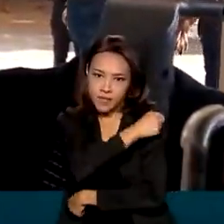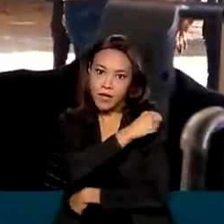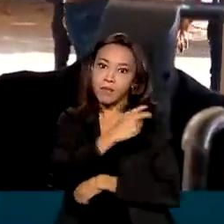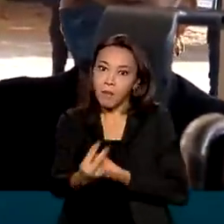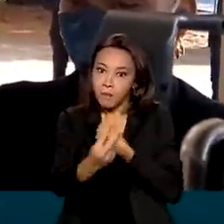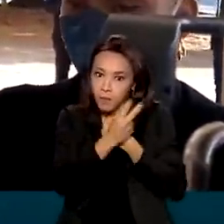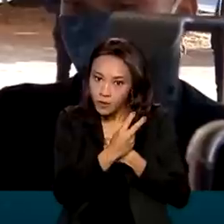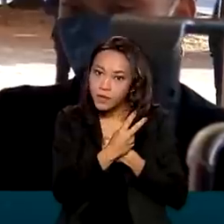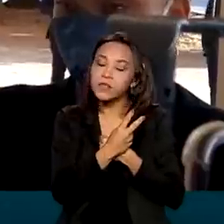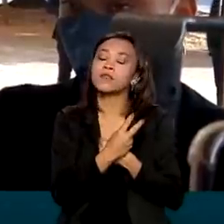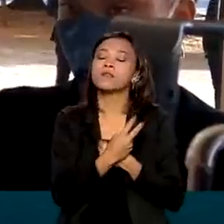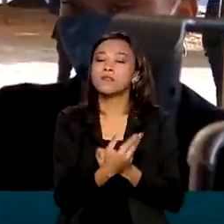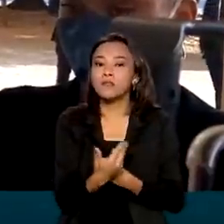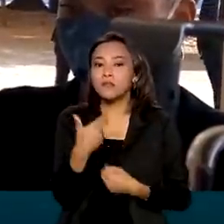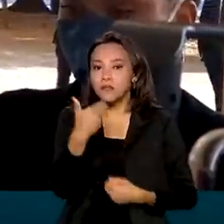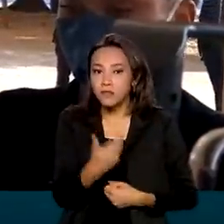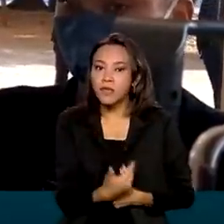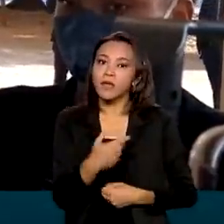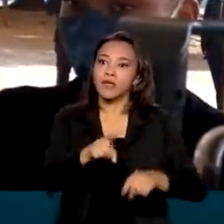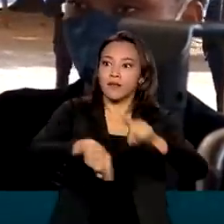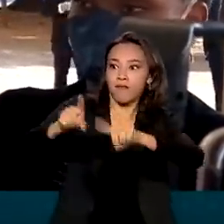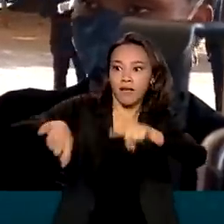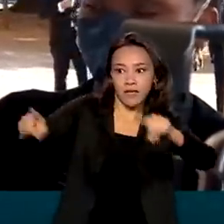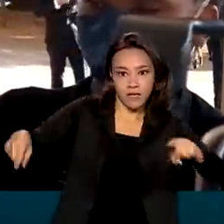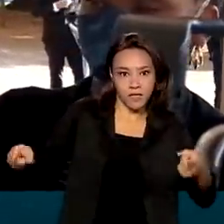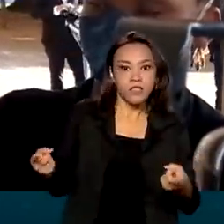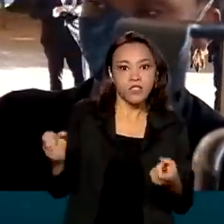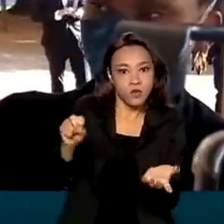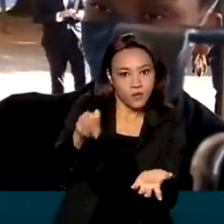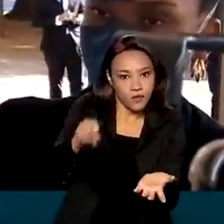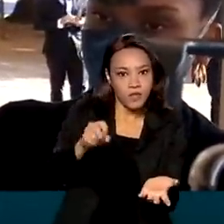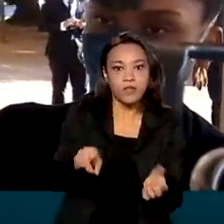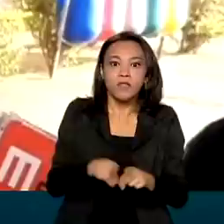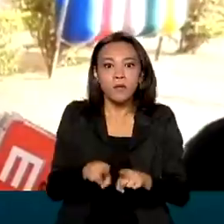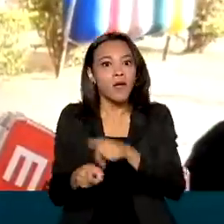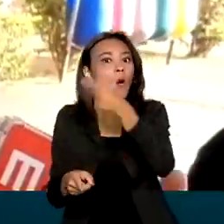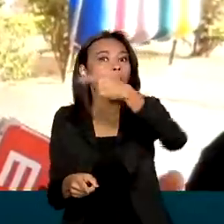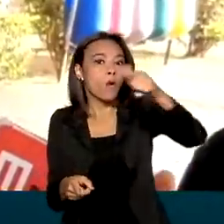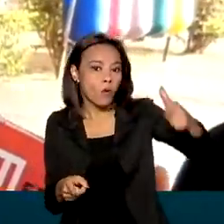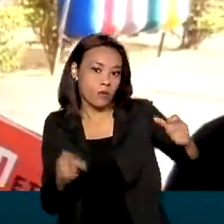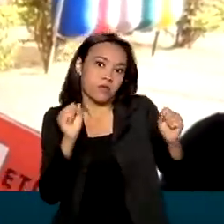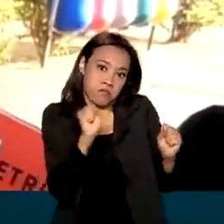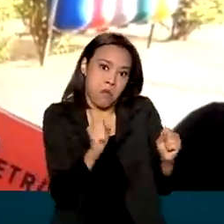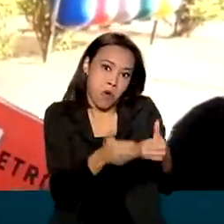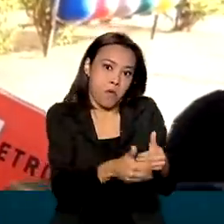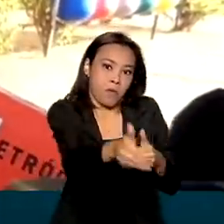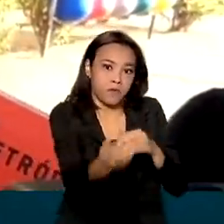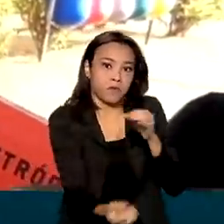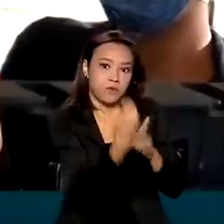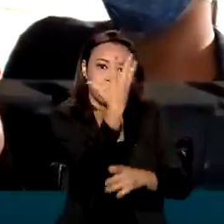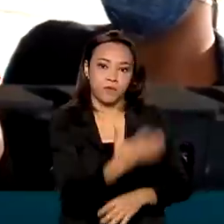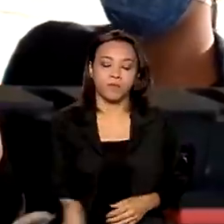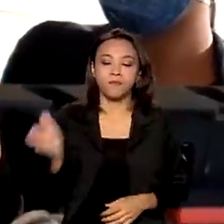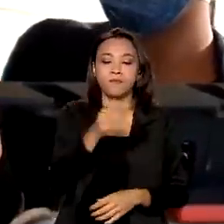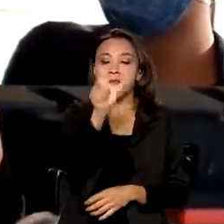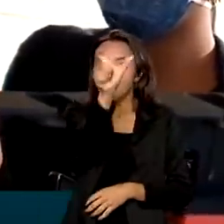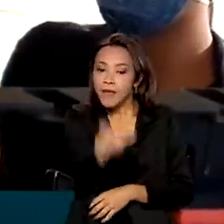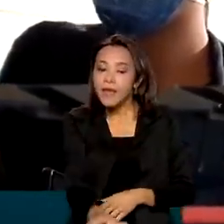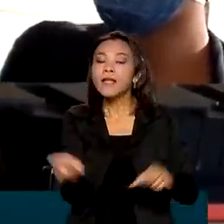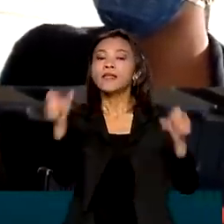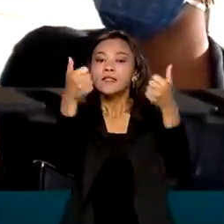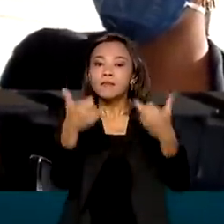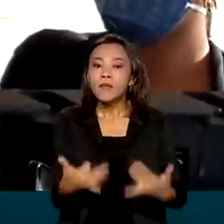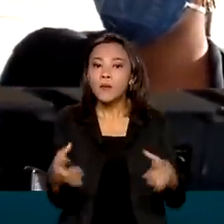melhor forma de se manter não só a variante delta, mas qualquer outra variante que possa surgir. Marcelo Queiroga disse também que a pesquisa